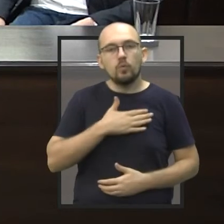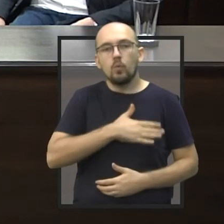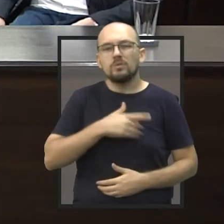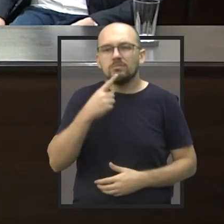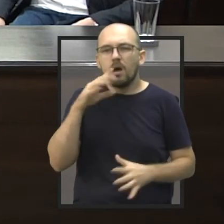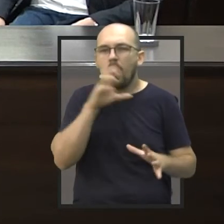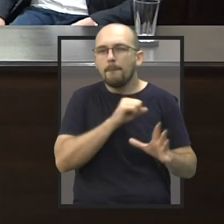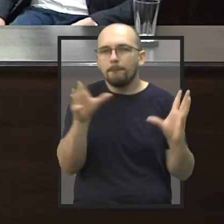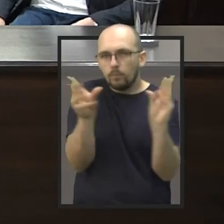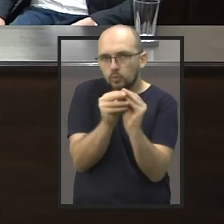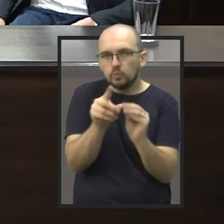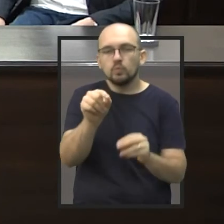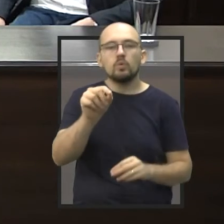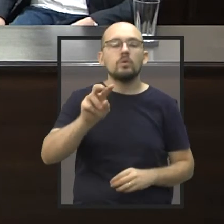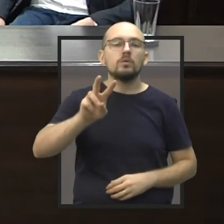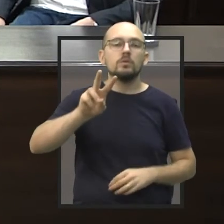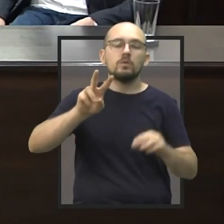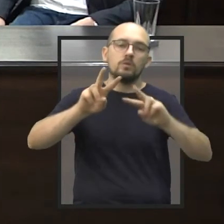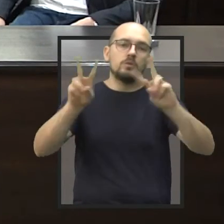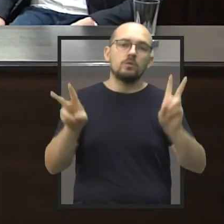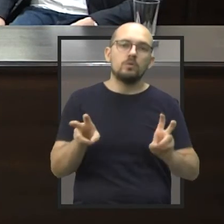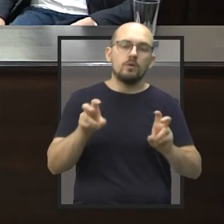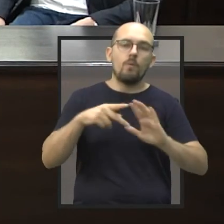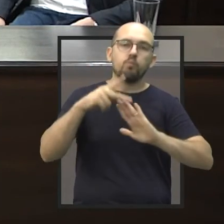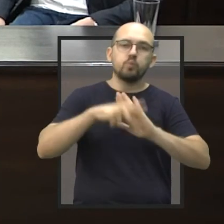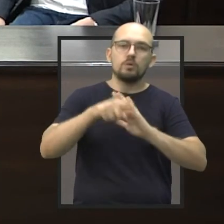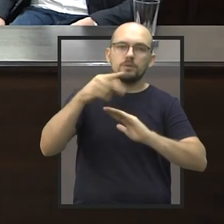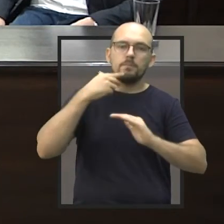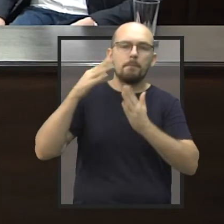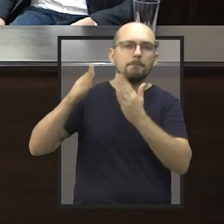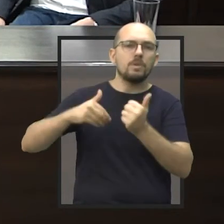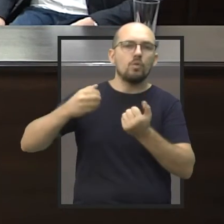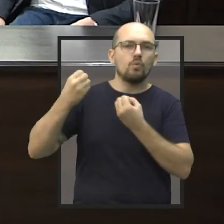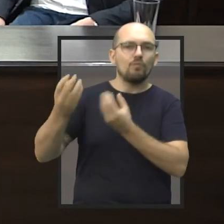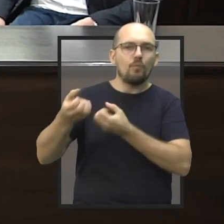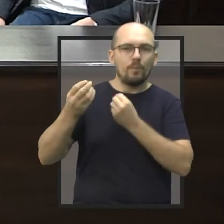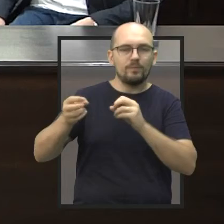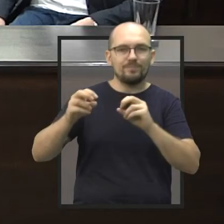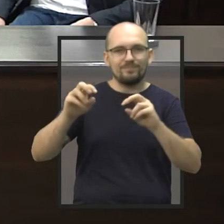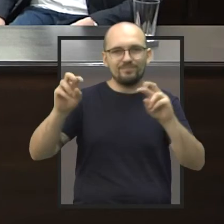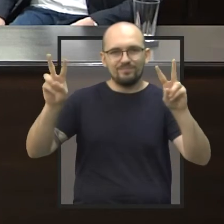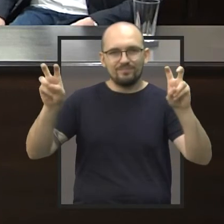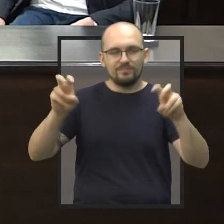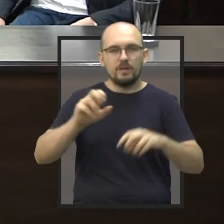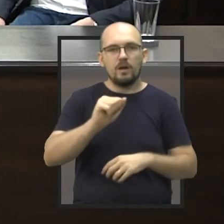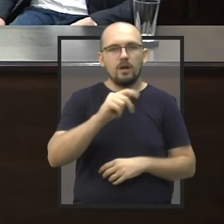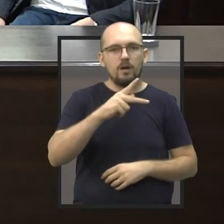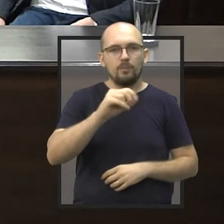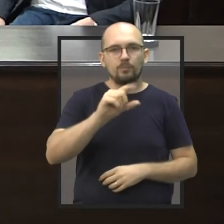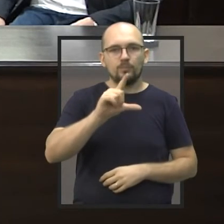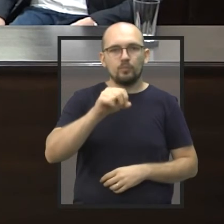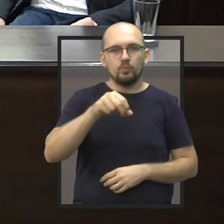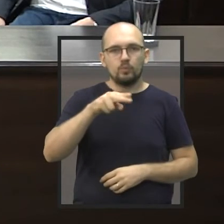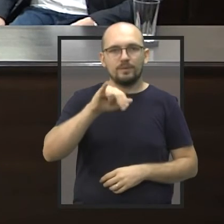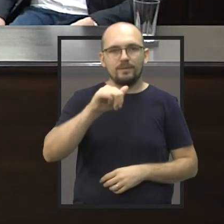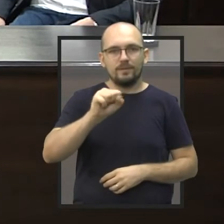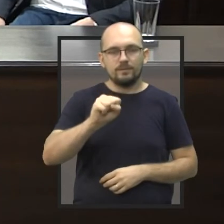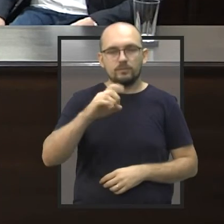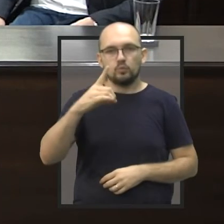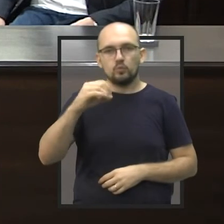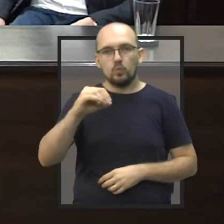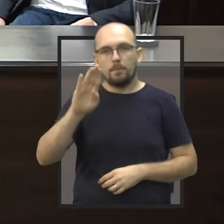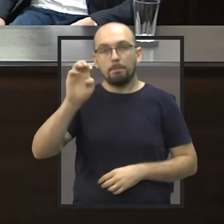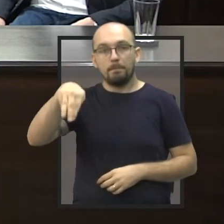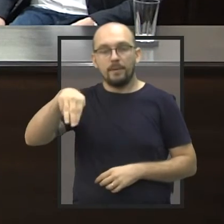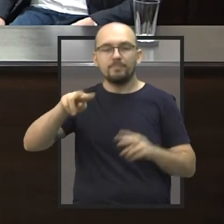falasse rapidamente sobre um projeto que o senhor pediu informações, o Apolônias do Bem, que propiciava tratamento